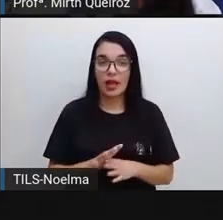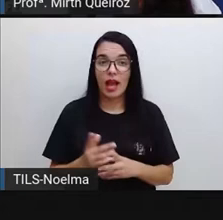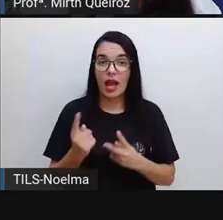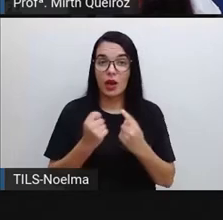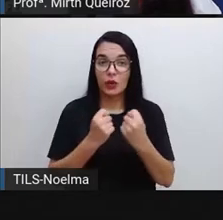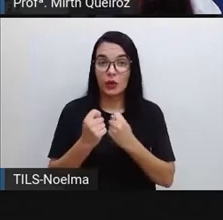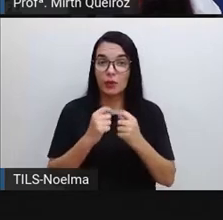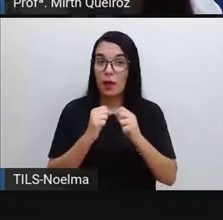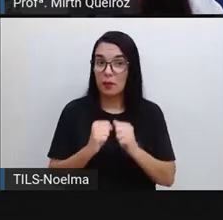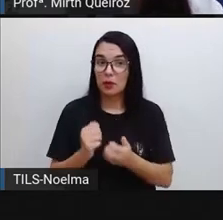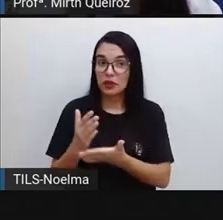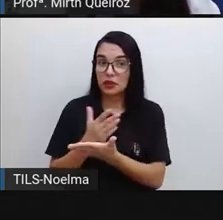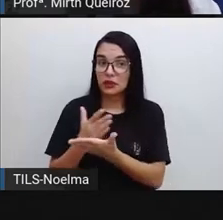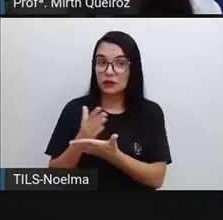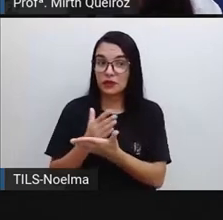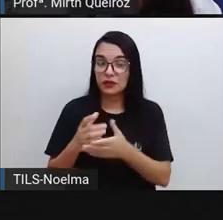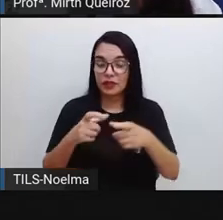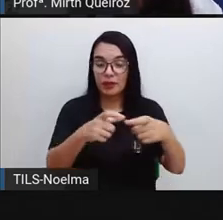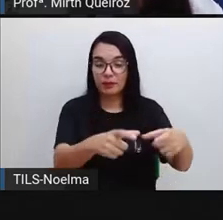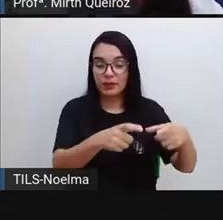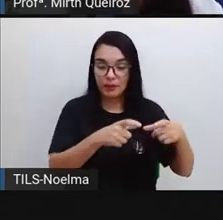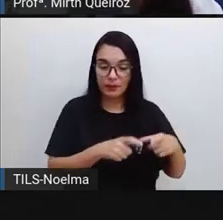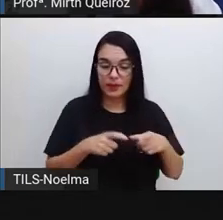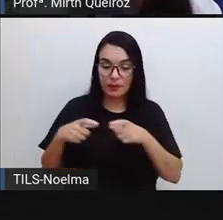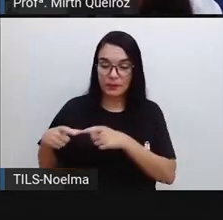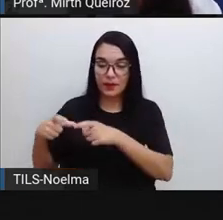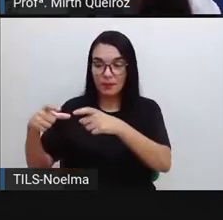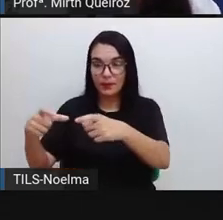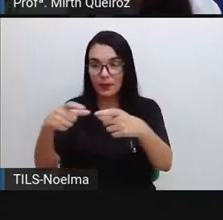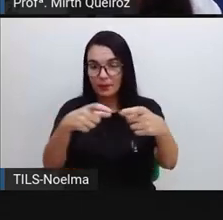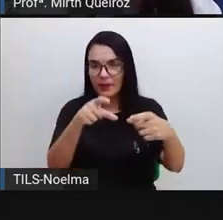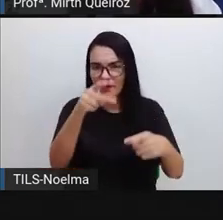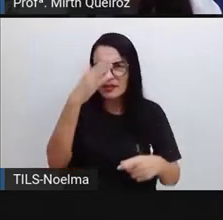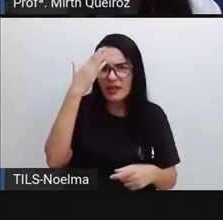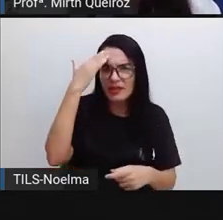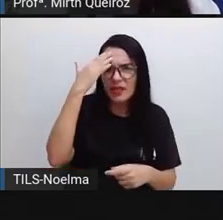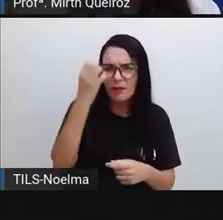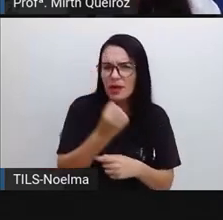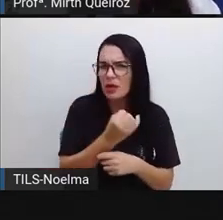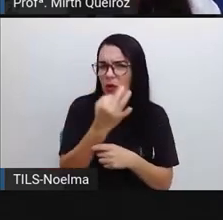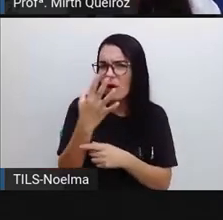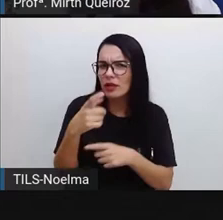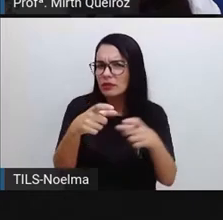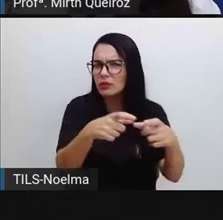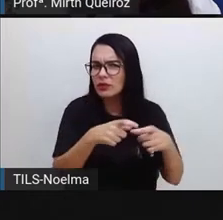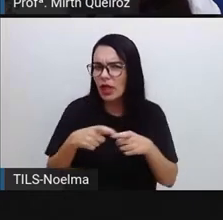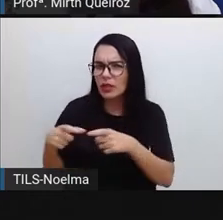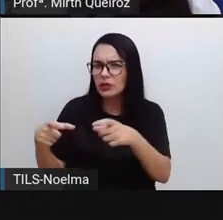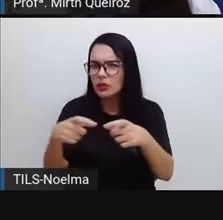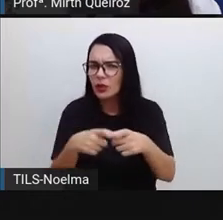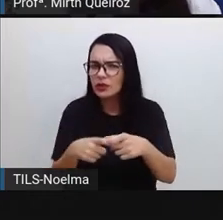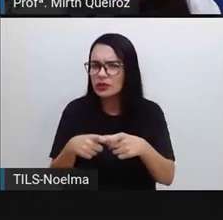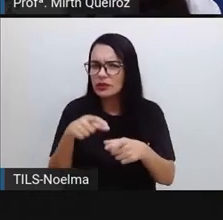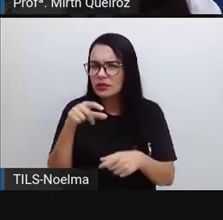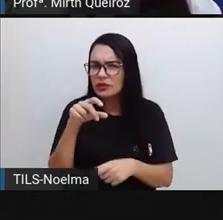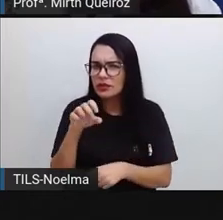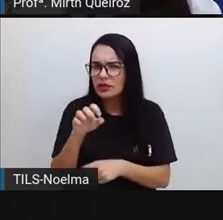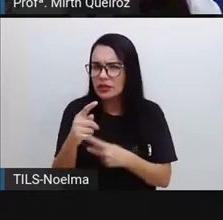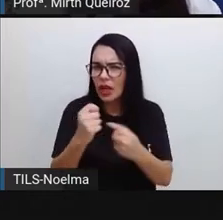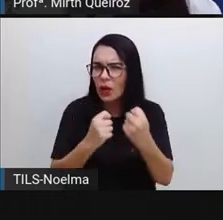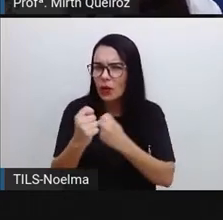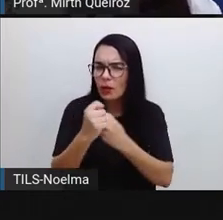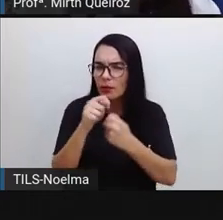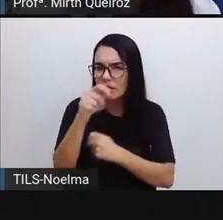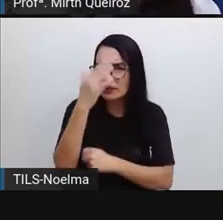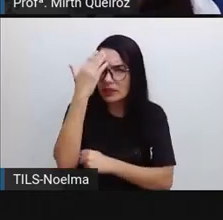em setores. Vocês sabem quais são os setores da economia? Quando a gente fala